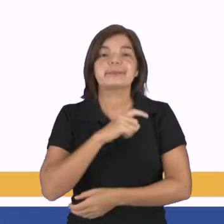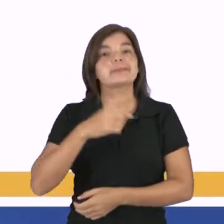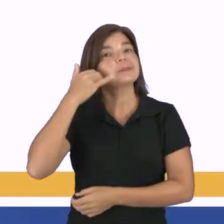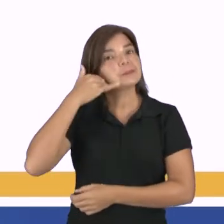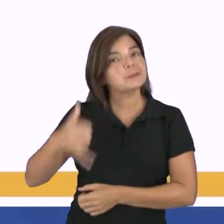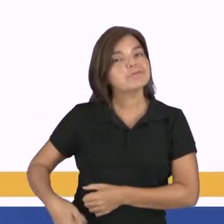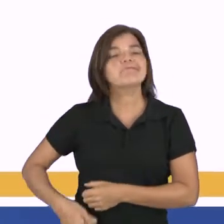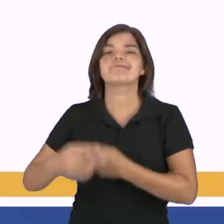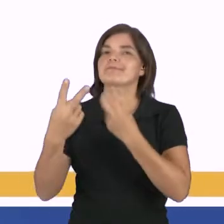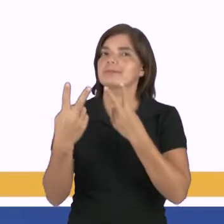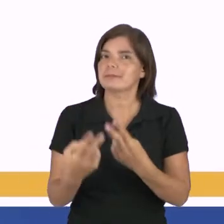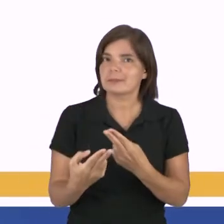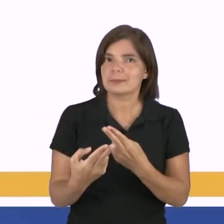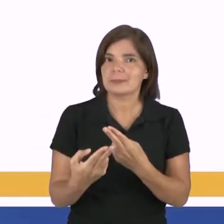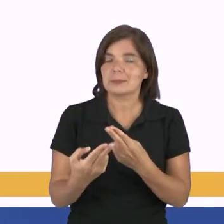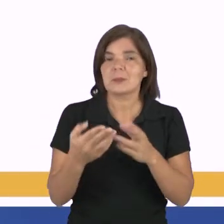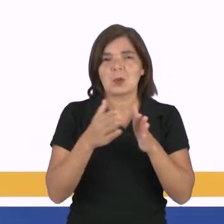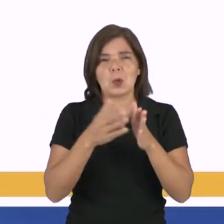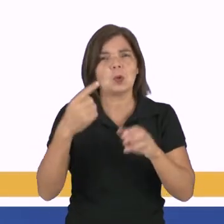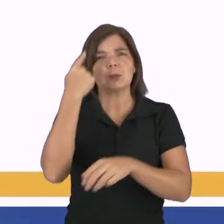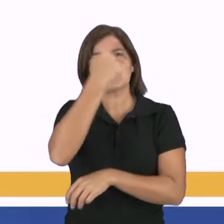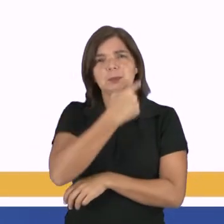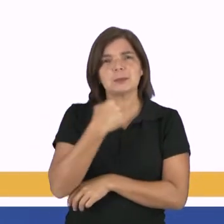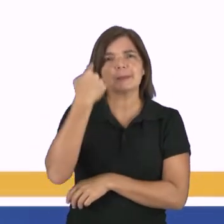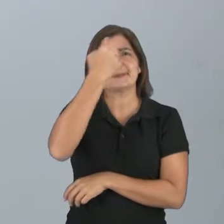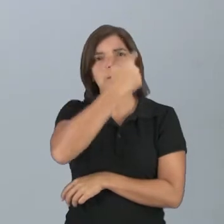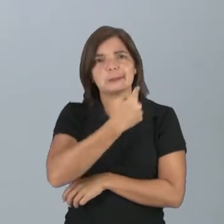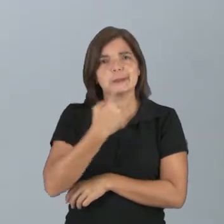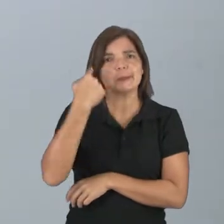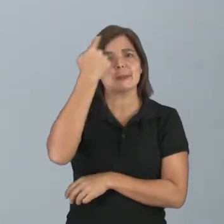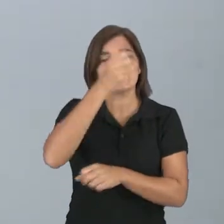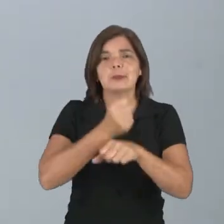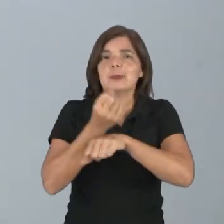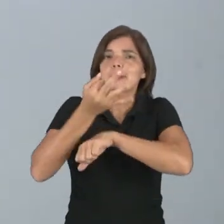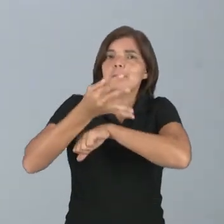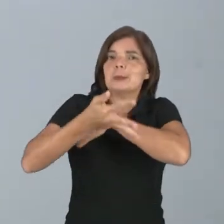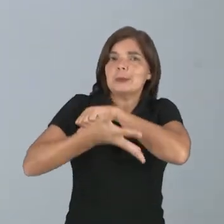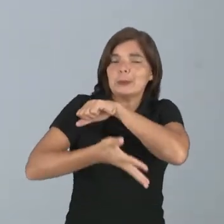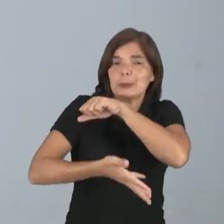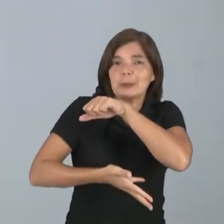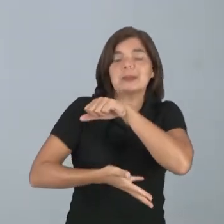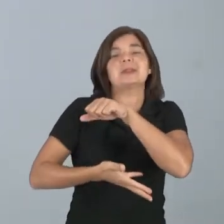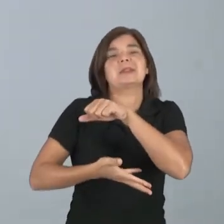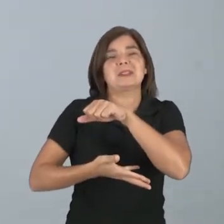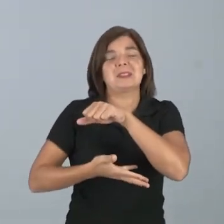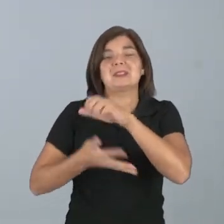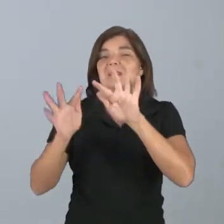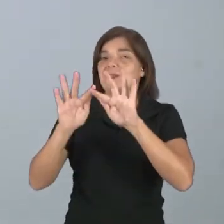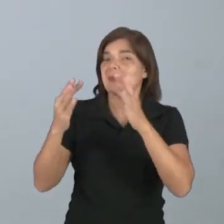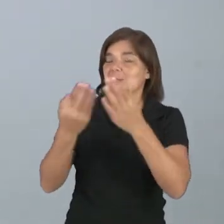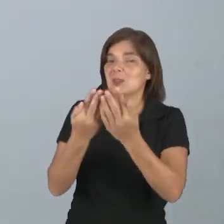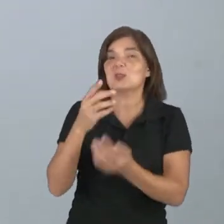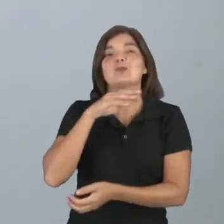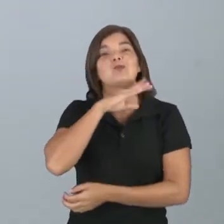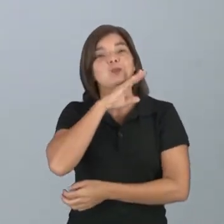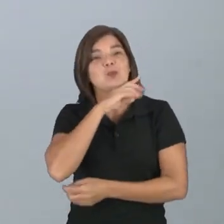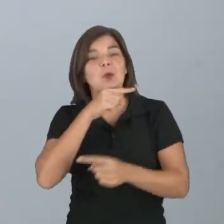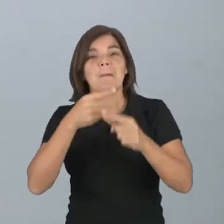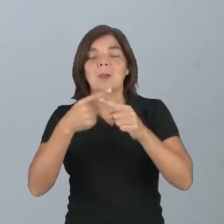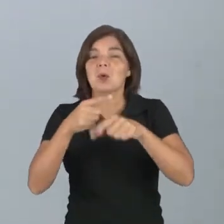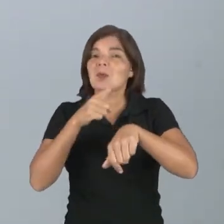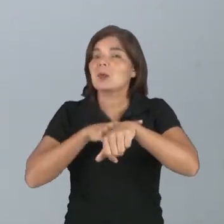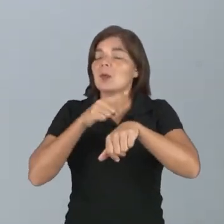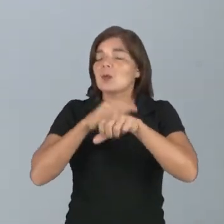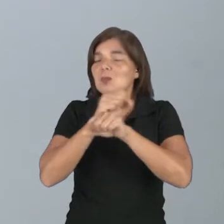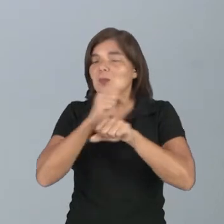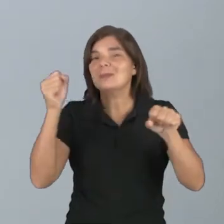celular da mesma maneira, né? Passam horas e horas, entra pela madrugada, isso cria o mal estar na família, porque também até o horário